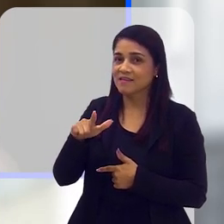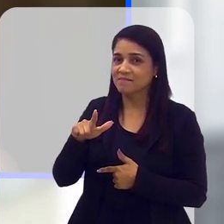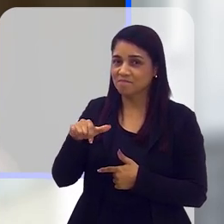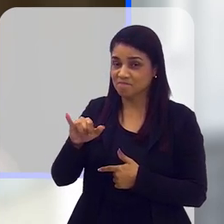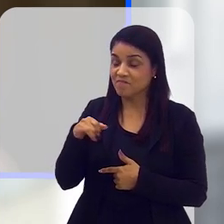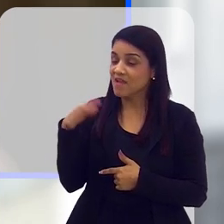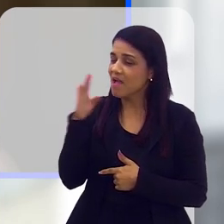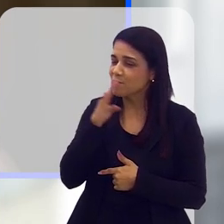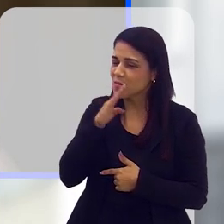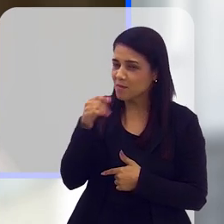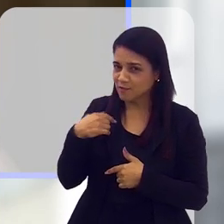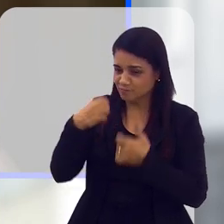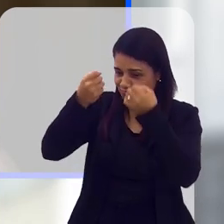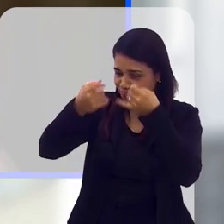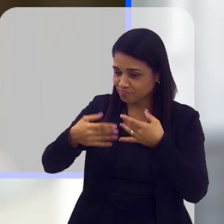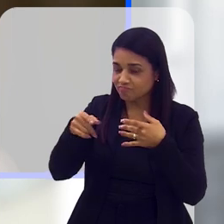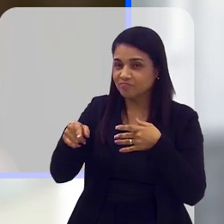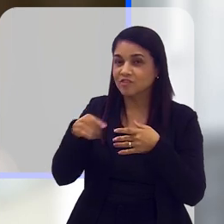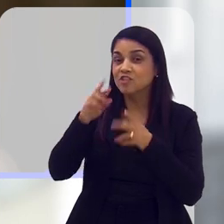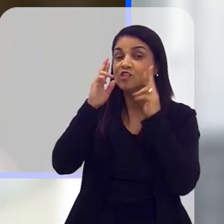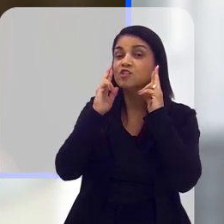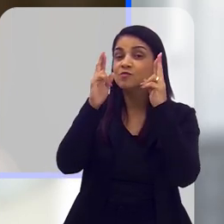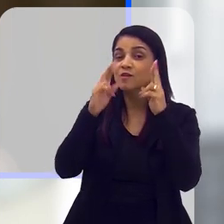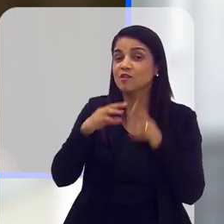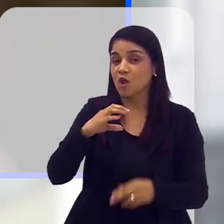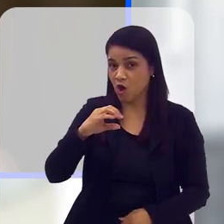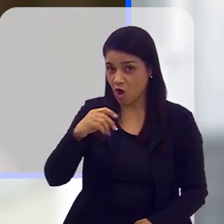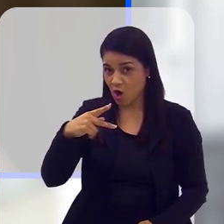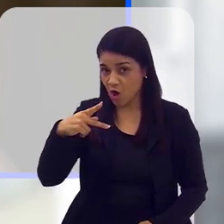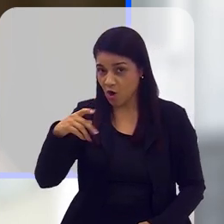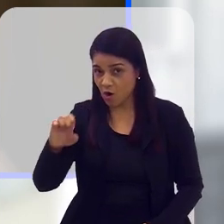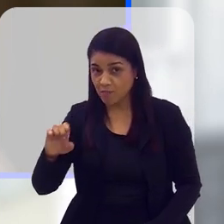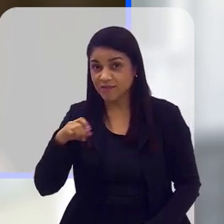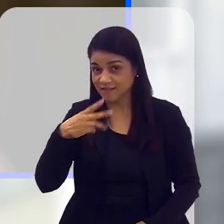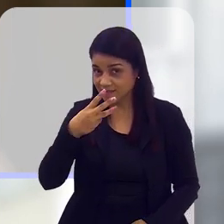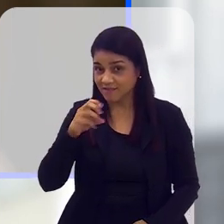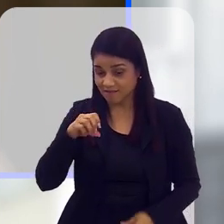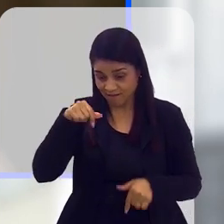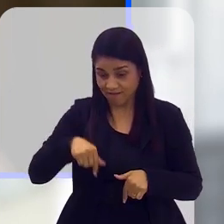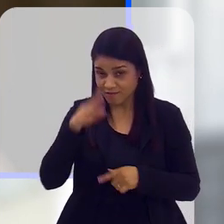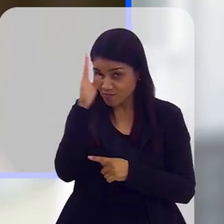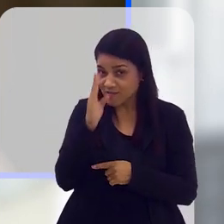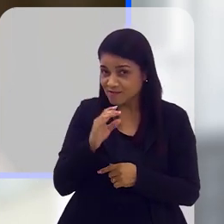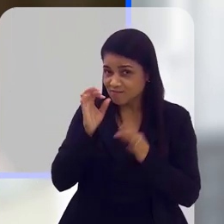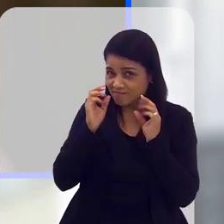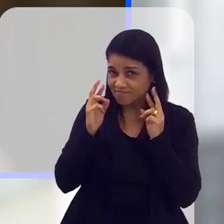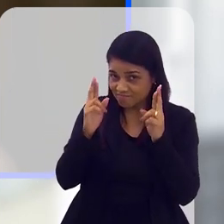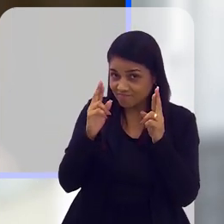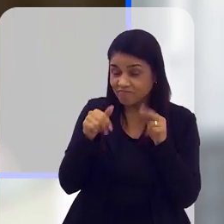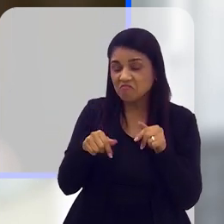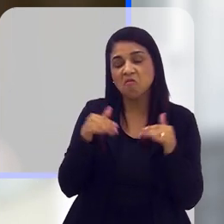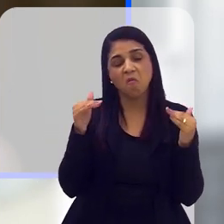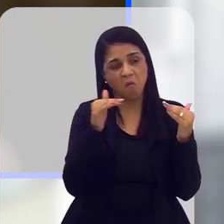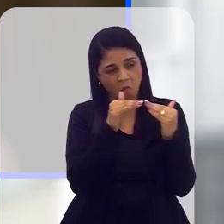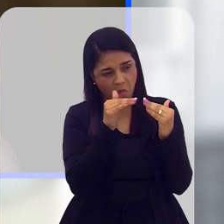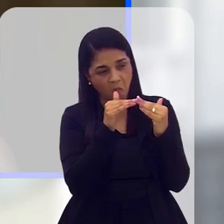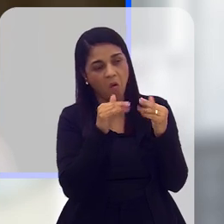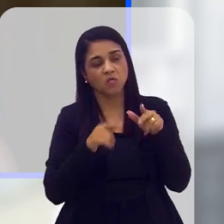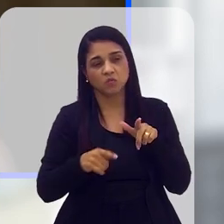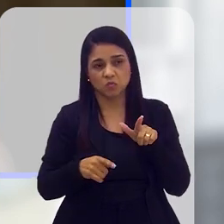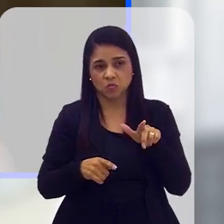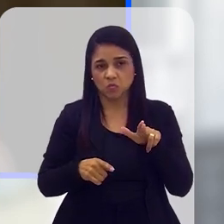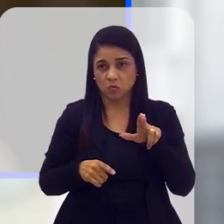rapidamente, porque o nosso tempo está estourando, então, nossa esperança está na COP30 mesmo aqui no Brasil, né? É, eu